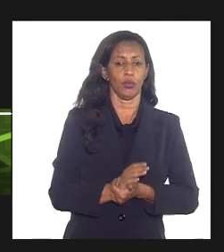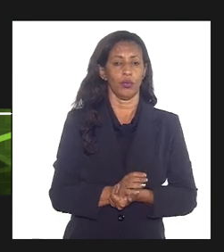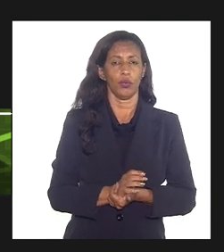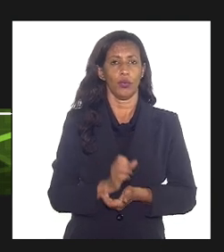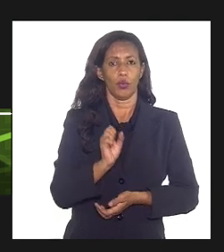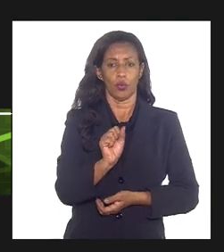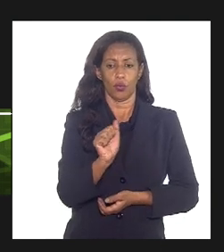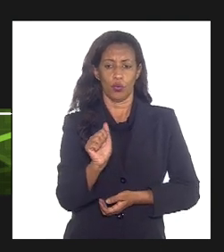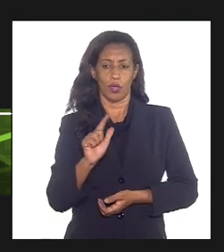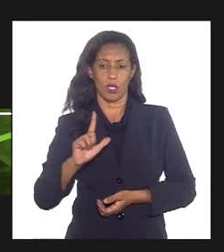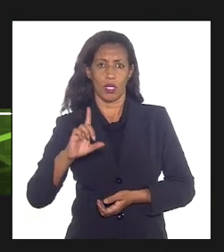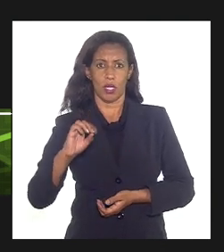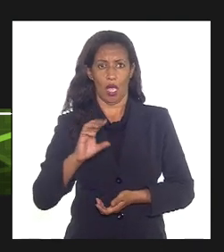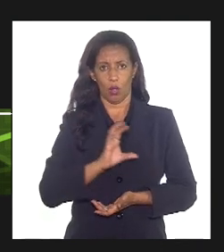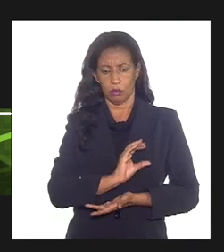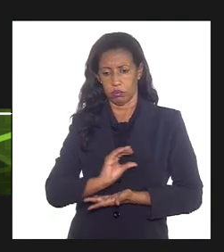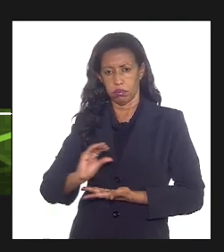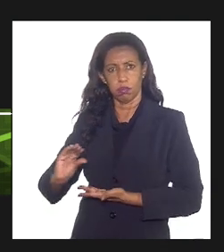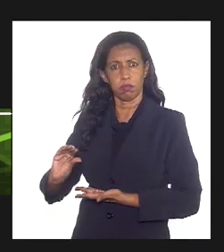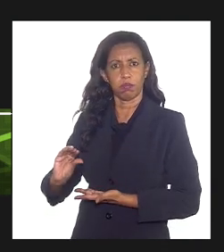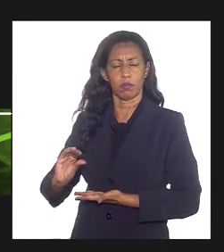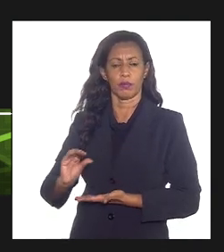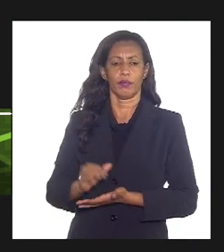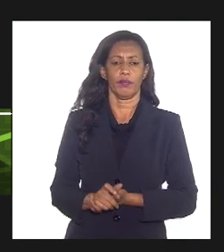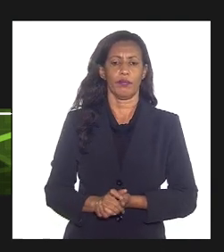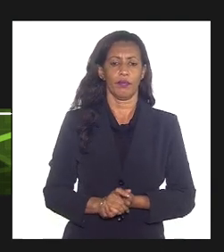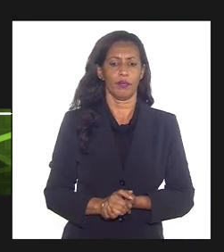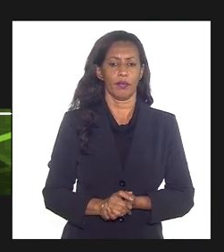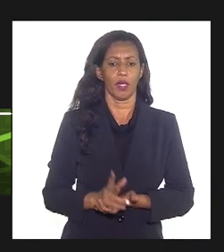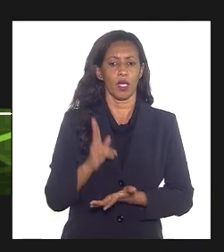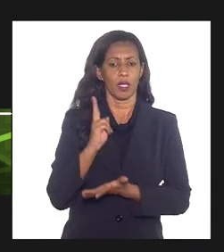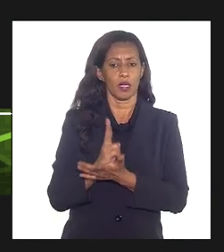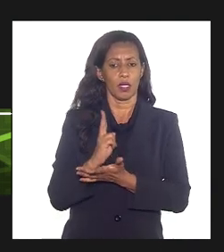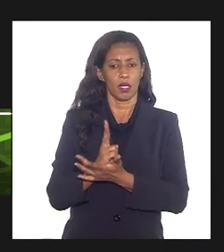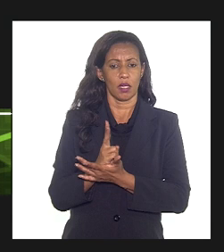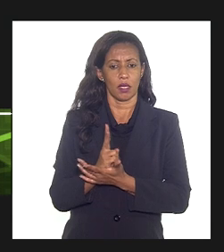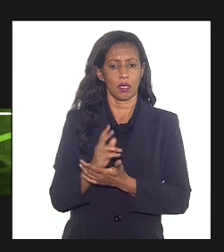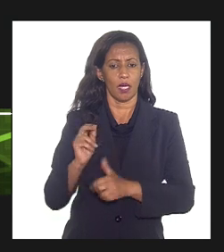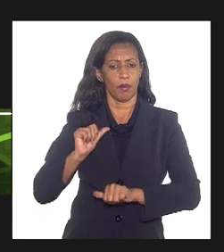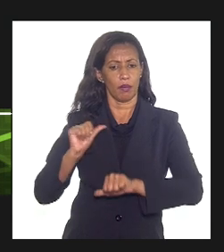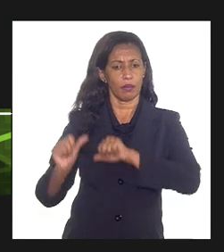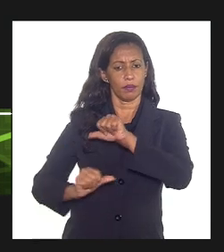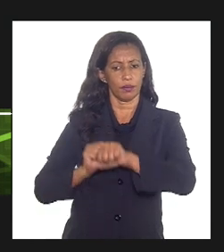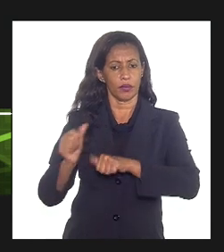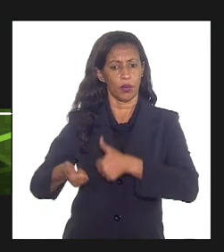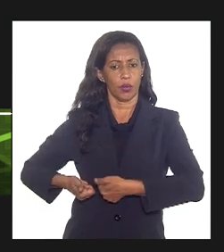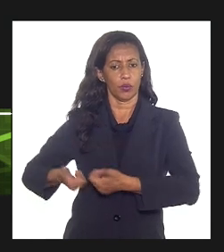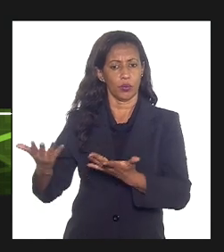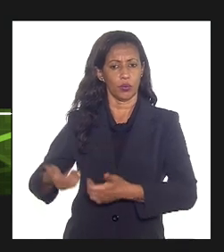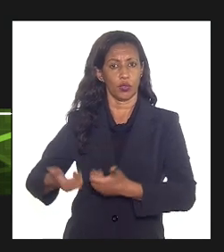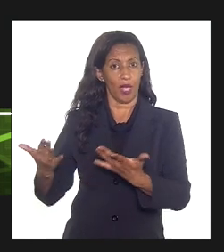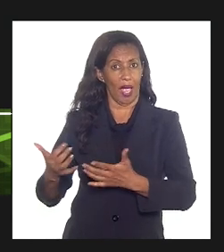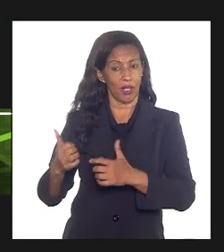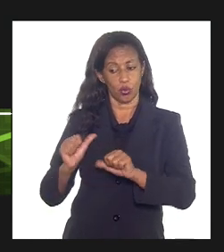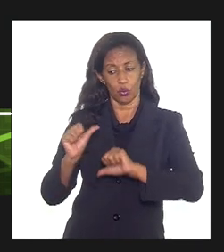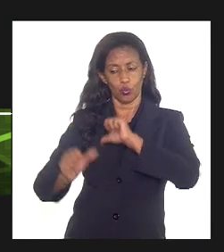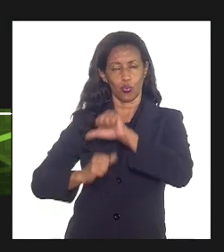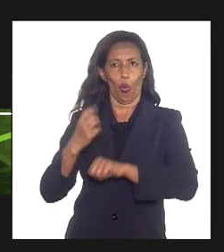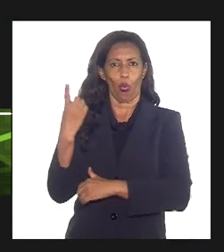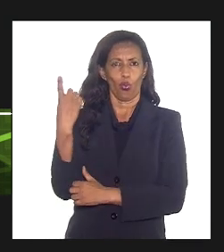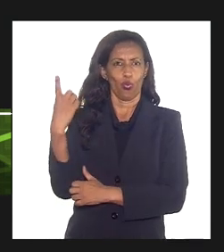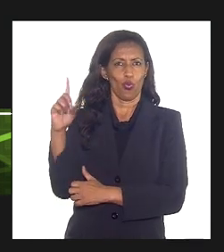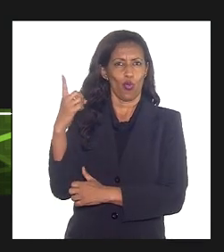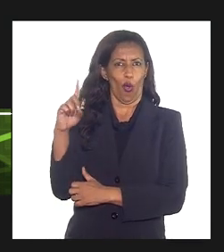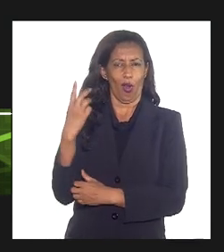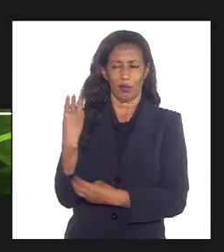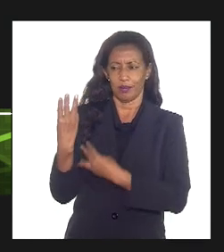residual a amortizar. Então, sempre convertendo, por óbvio, os gastos em dólar pelo câmbio médio do